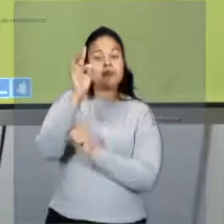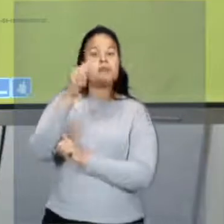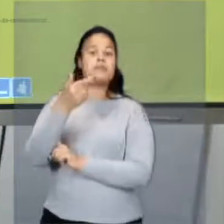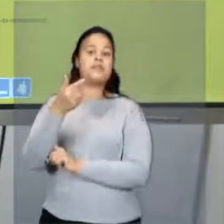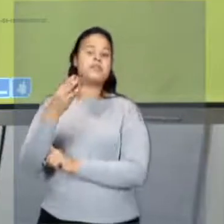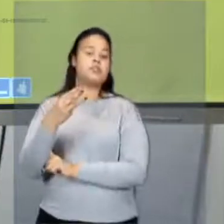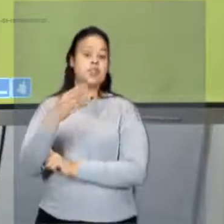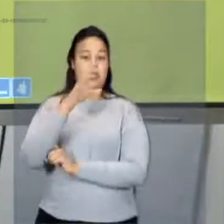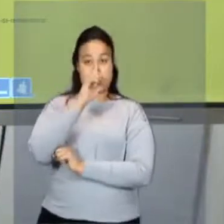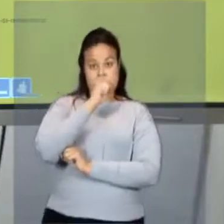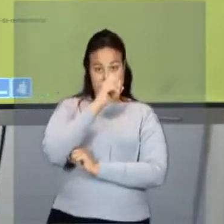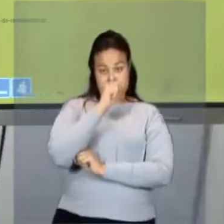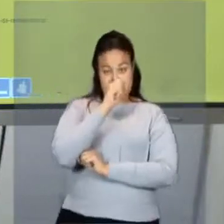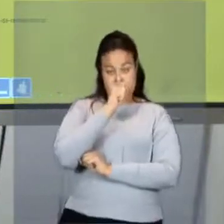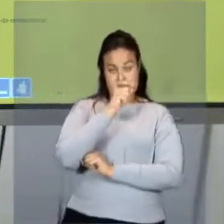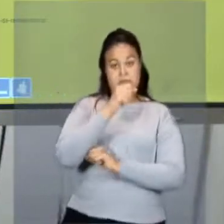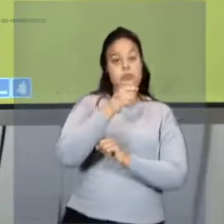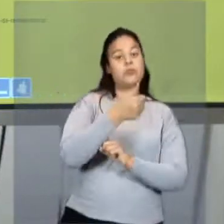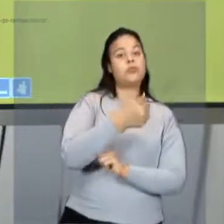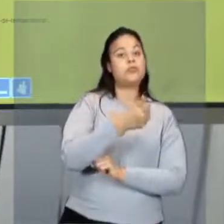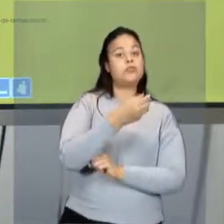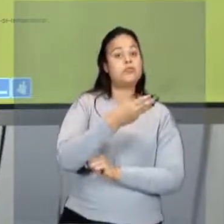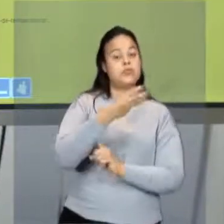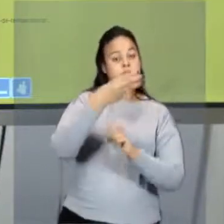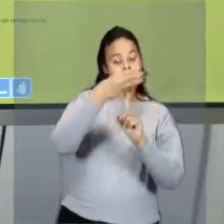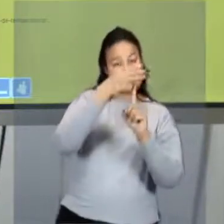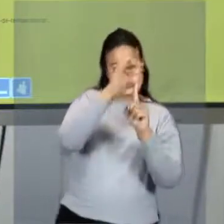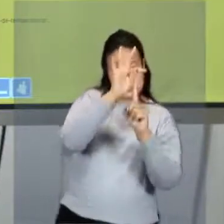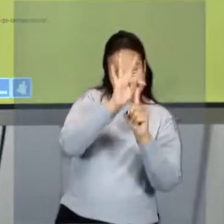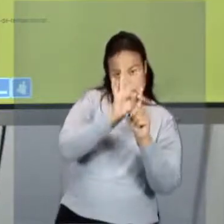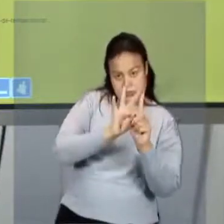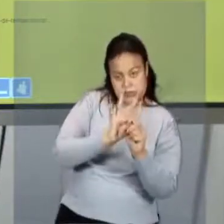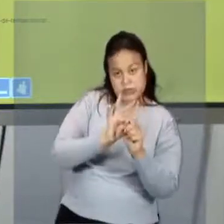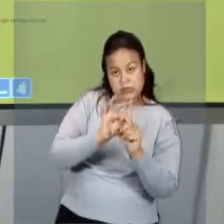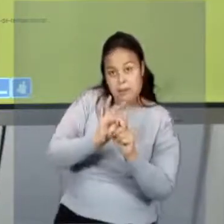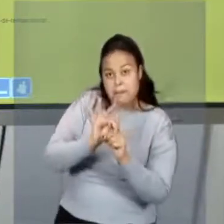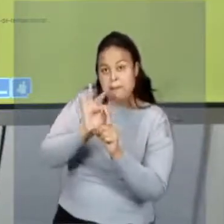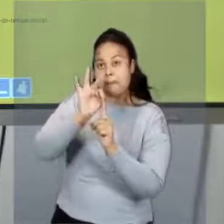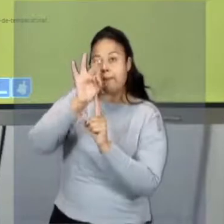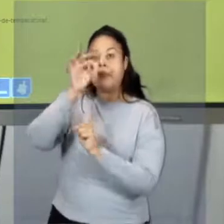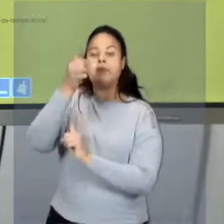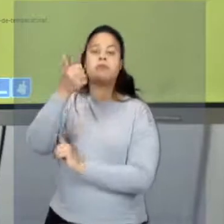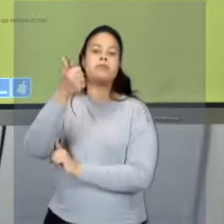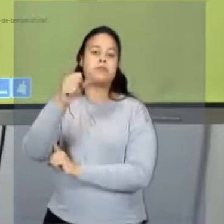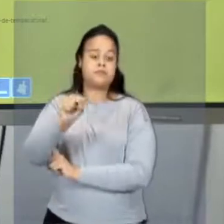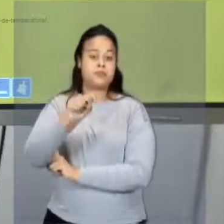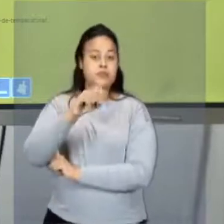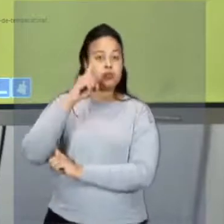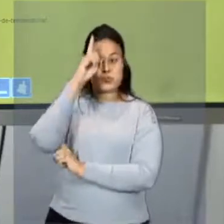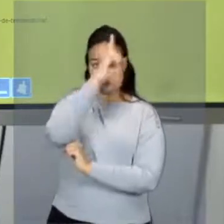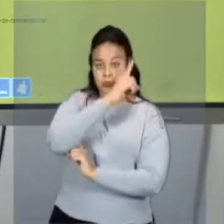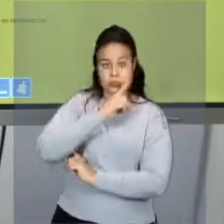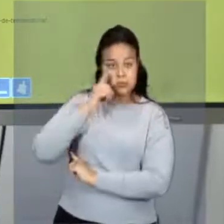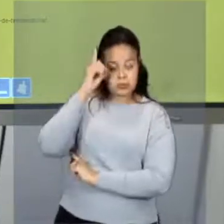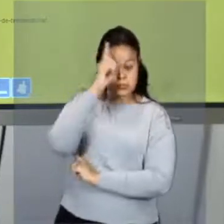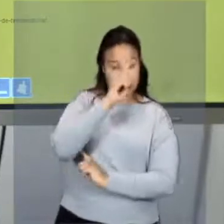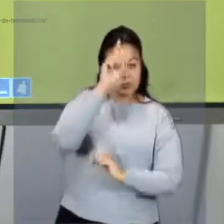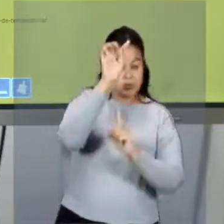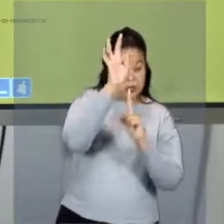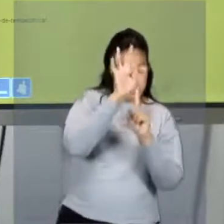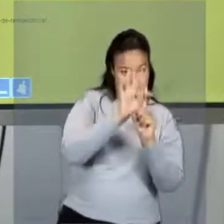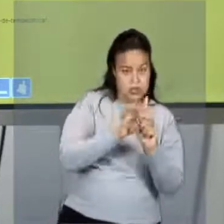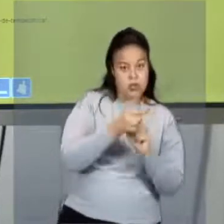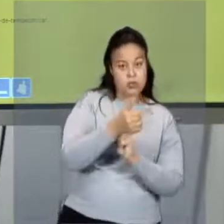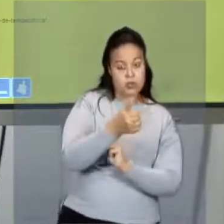No sábado, 13 graus de mínima e a máxima de 18 graus. No domingo, a mínima foi de